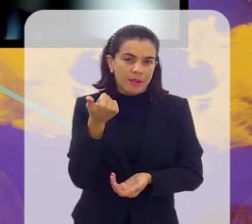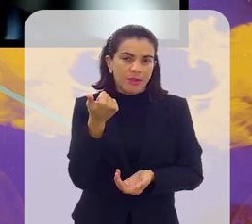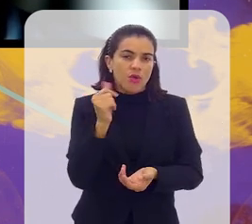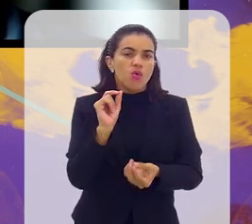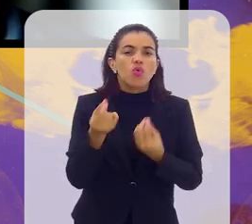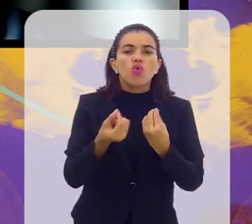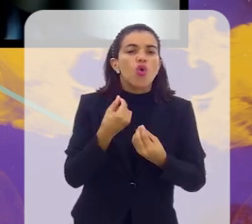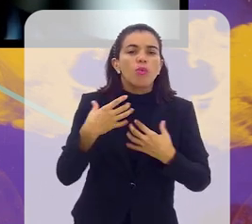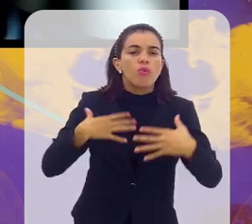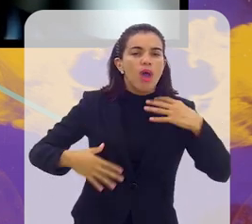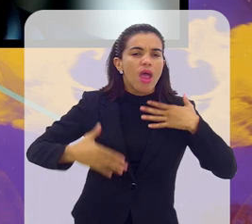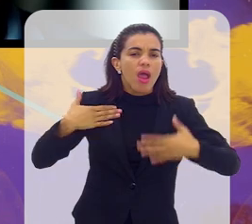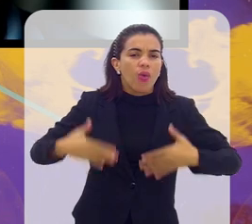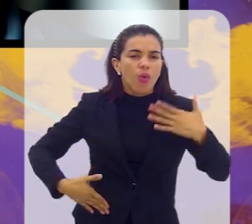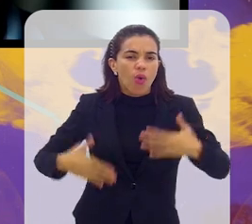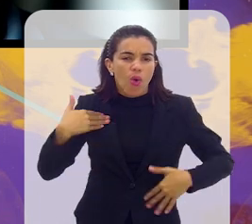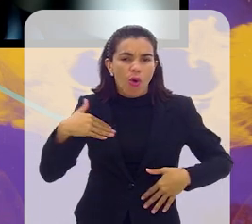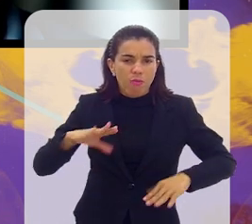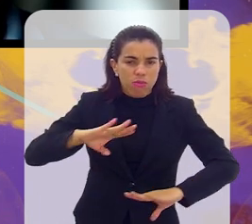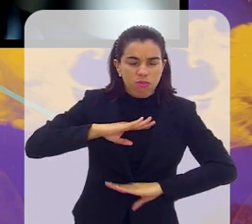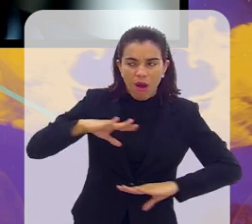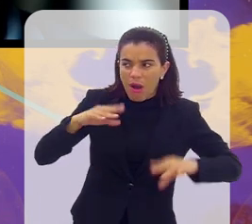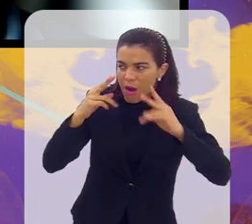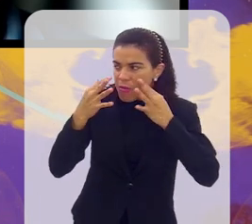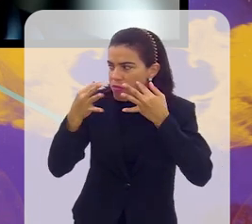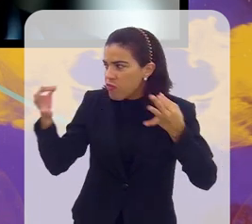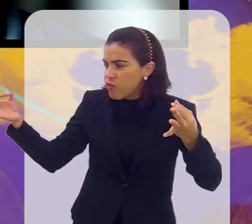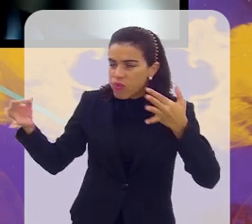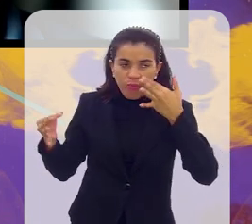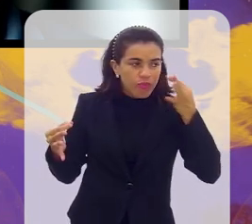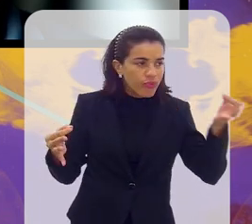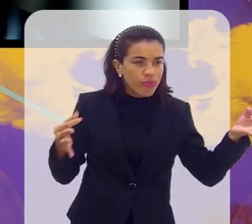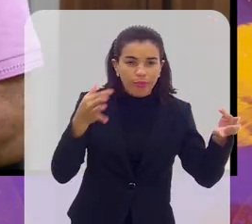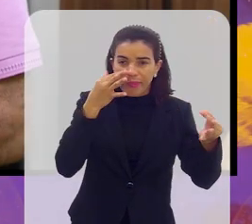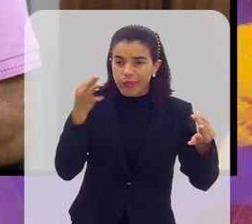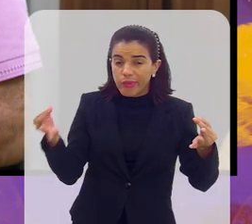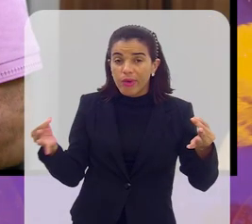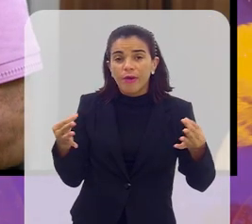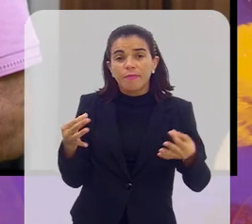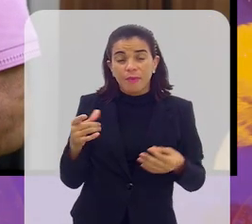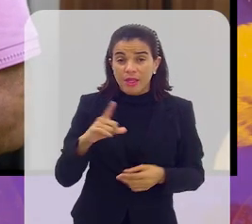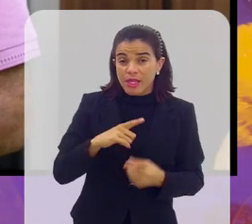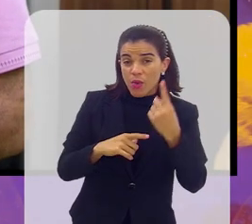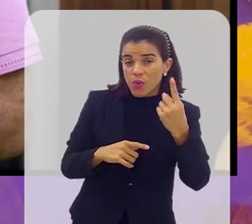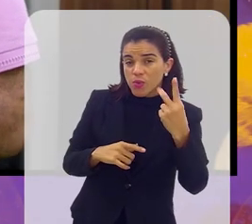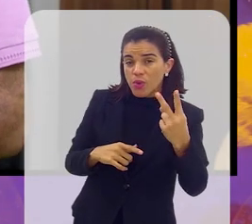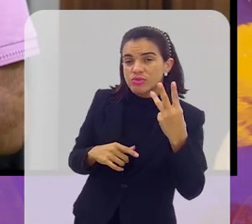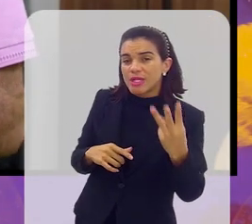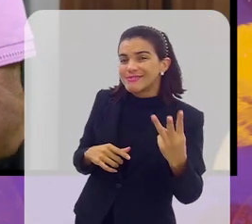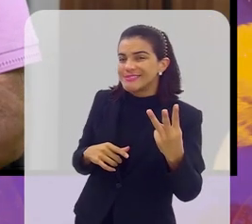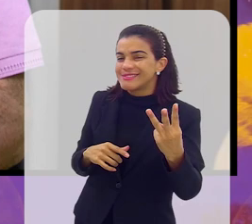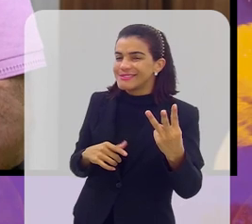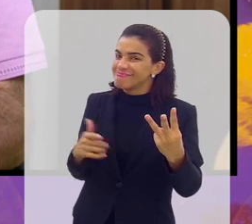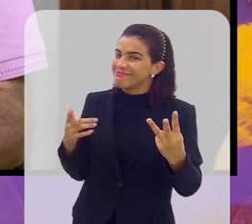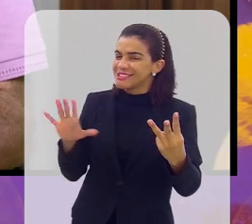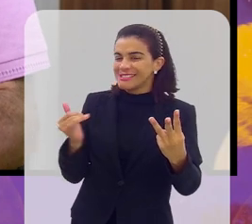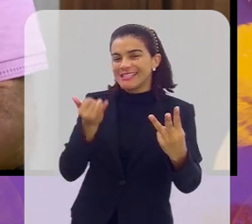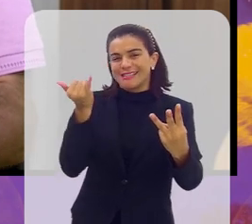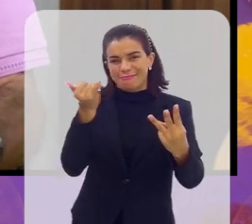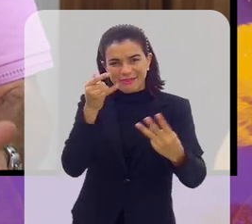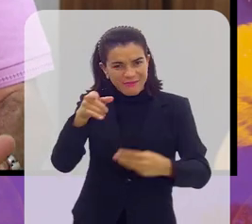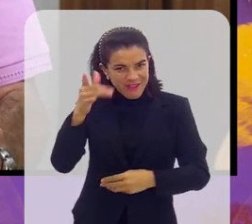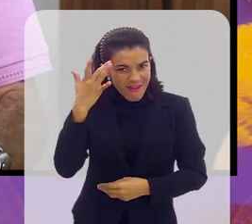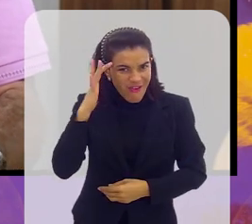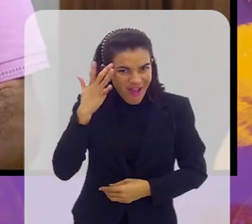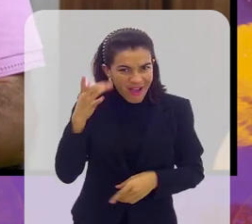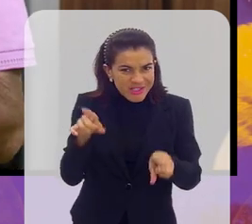sabe também, o que é ficar ali dentro da área, senso de área. Então, você tendo um, dois ou três jogadores, eu